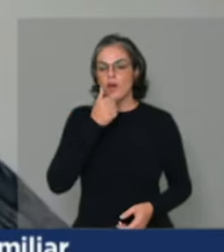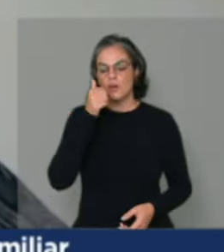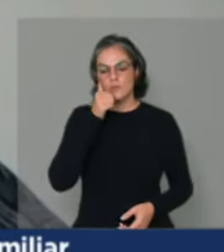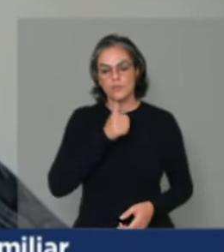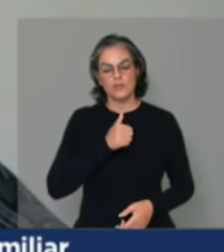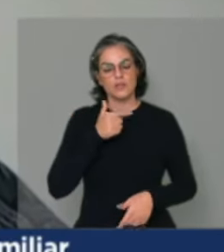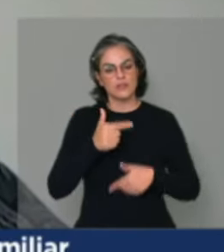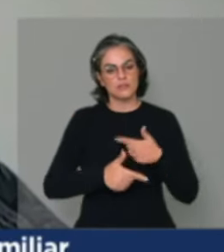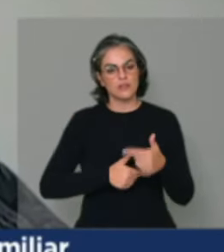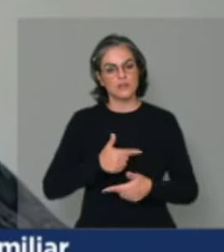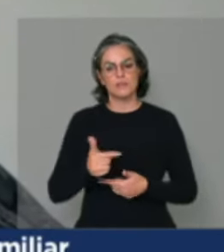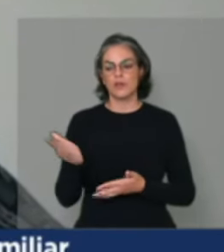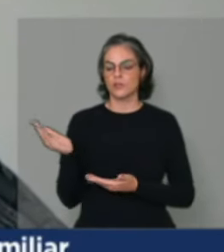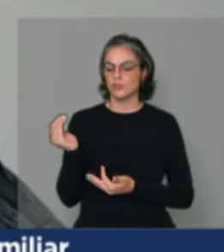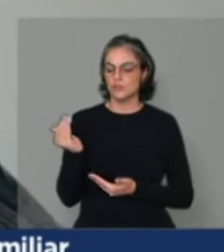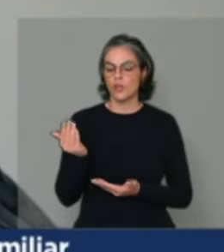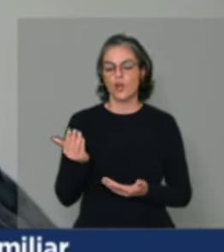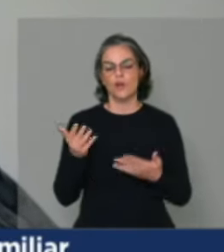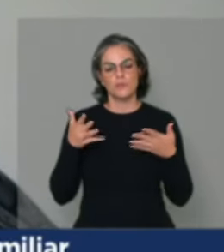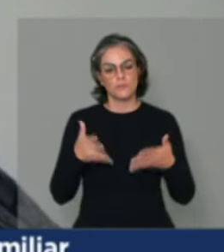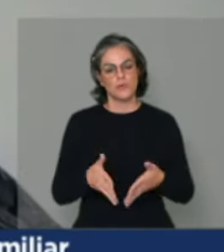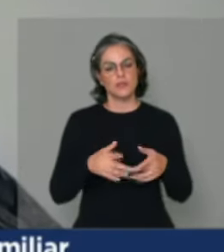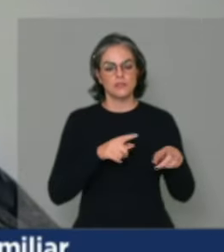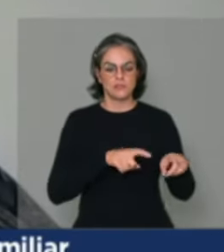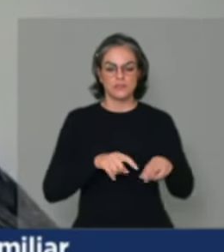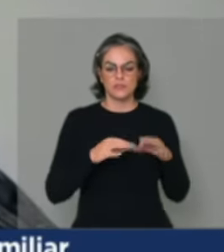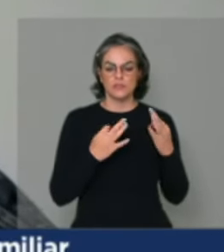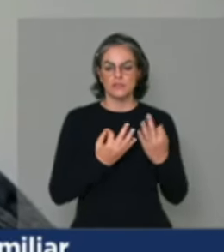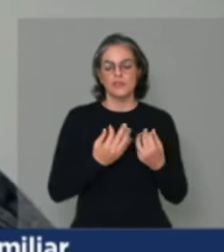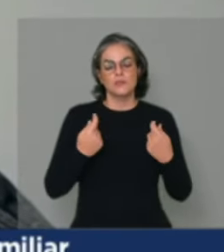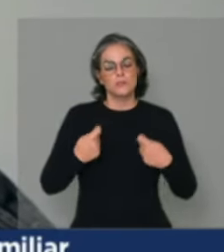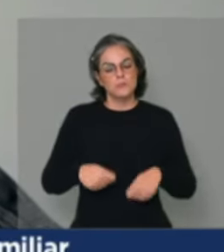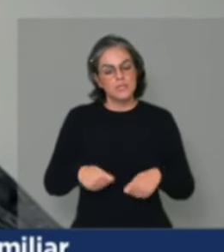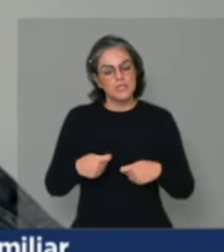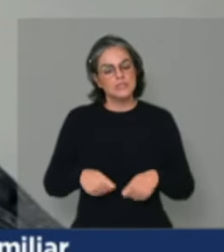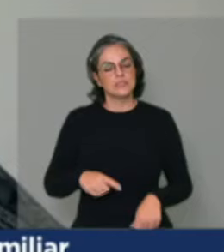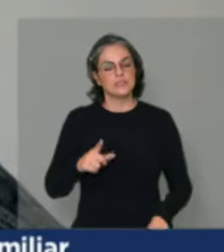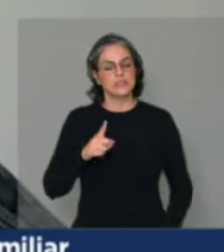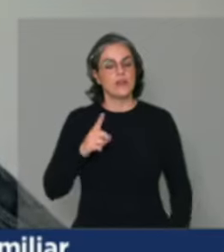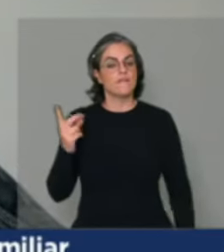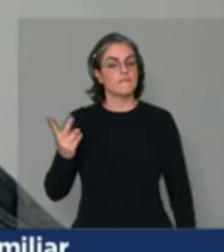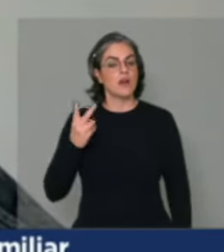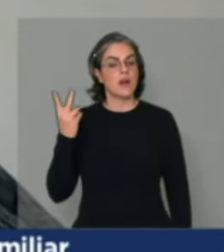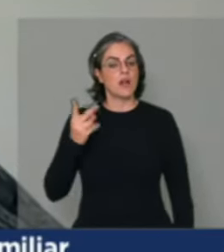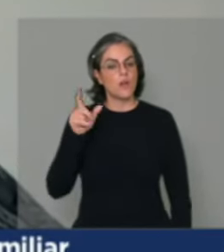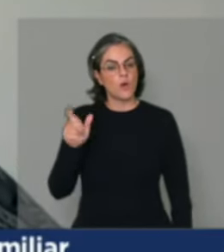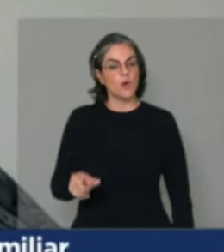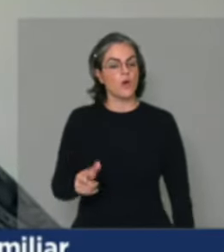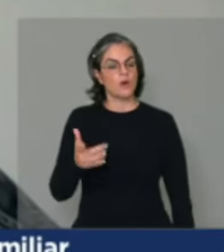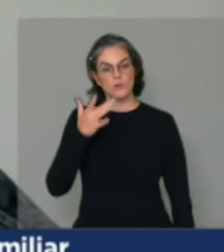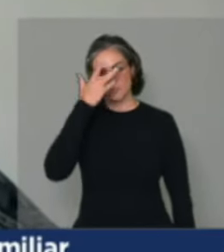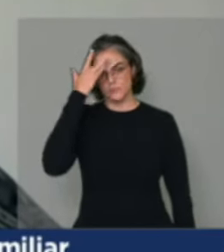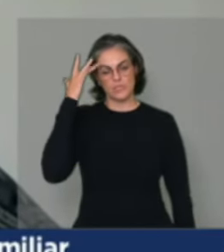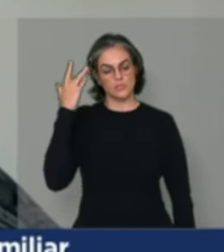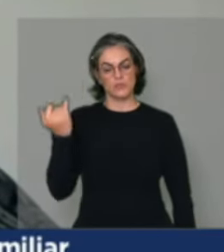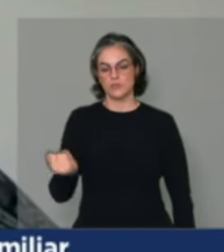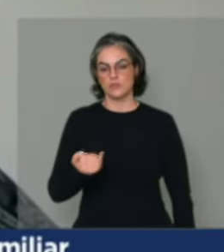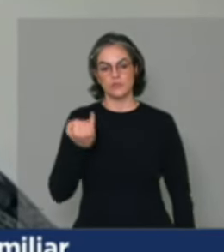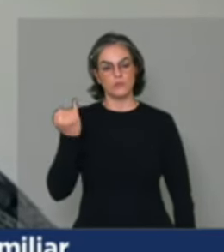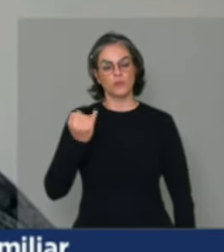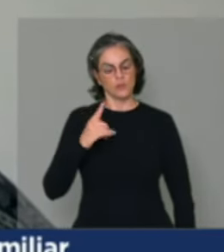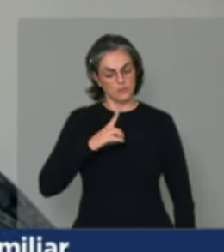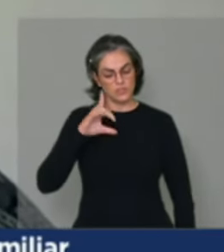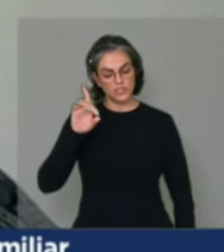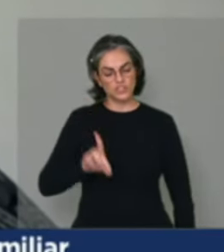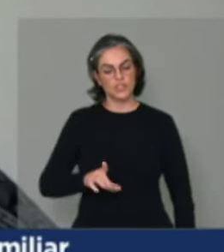jovens que compõem a agricultura familiar precisam ser reconhecidos enquanto sujeitos, portadores de direitos e